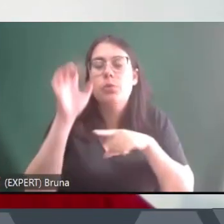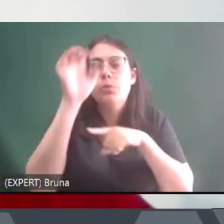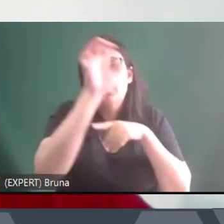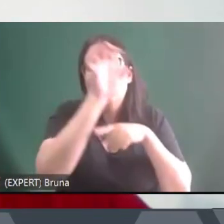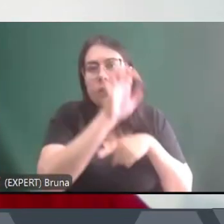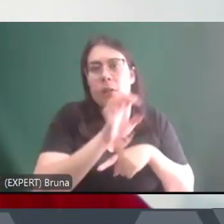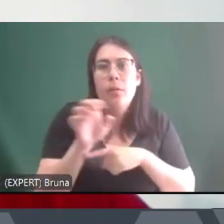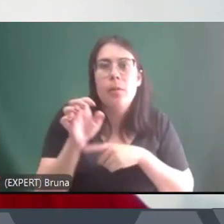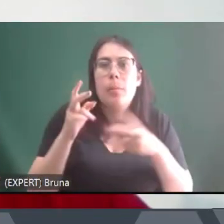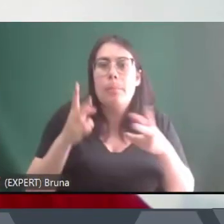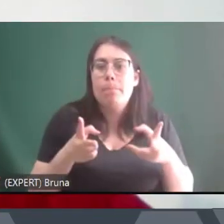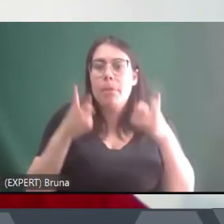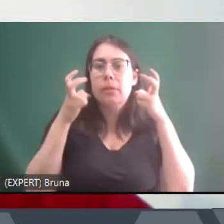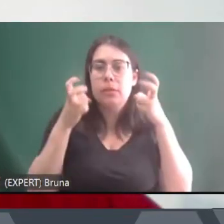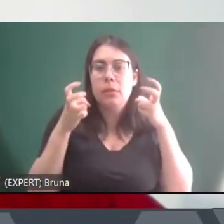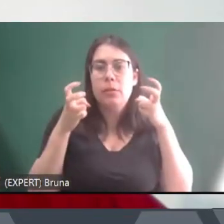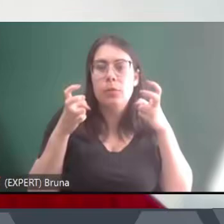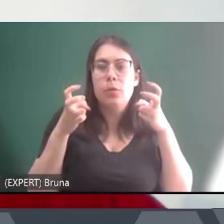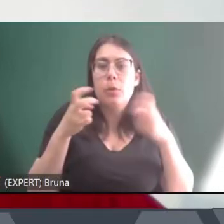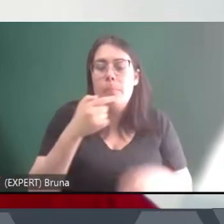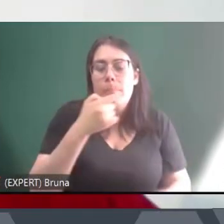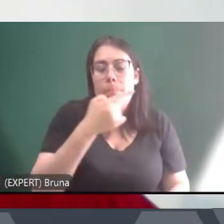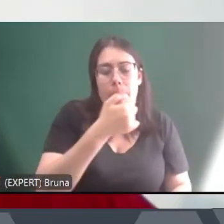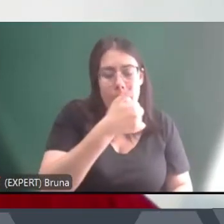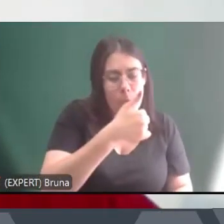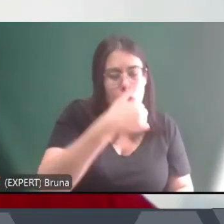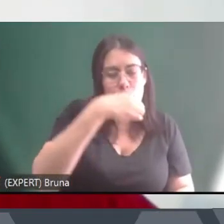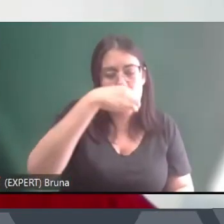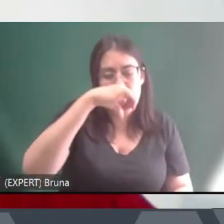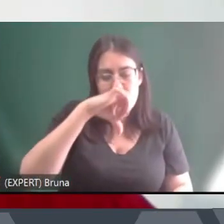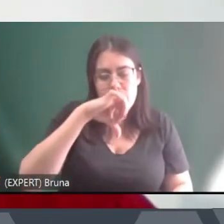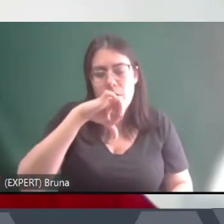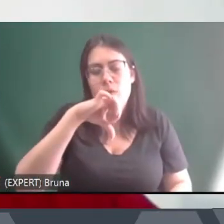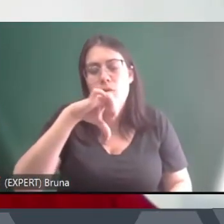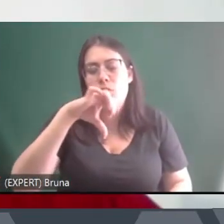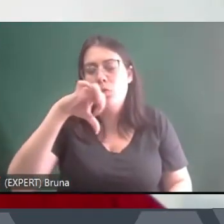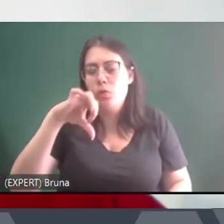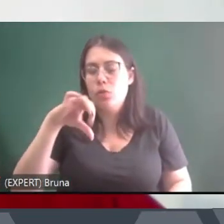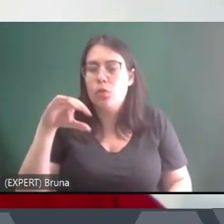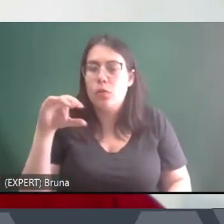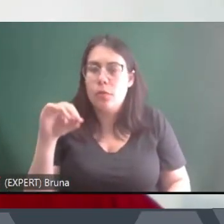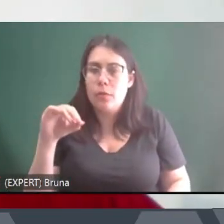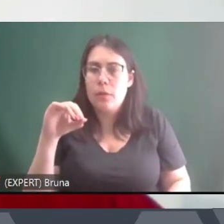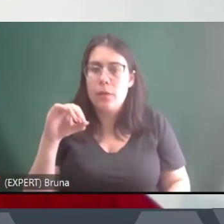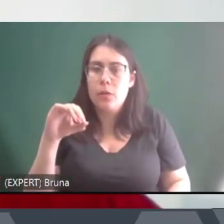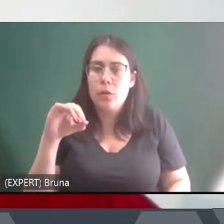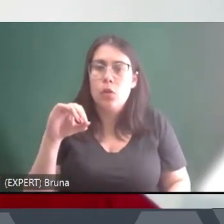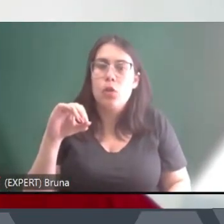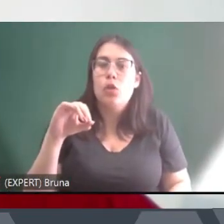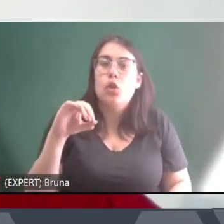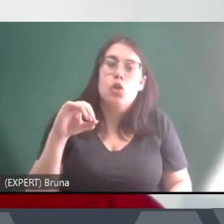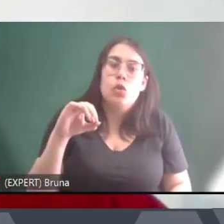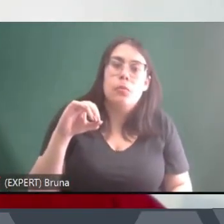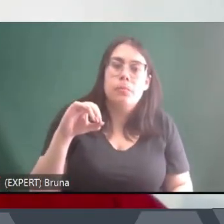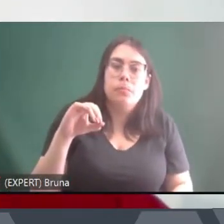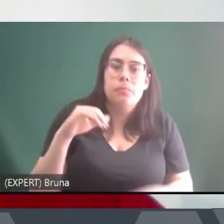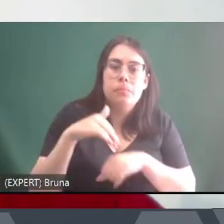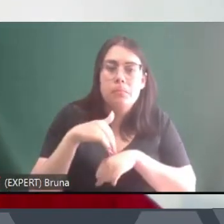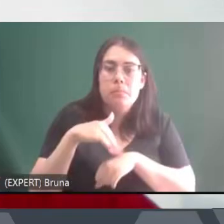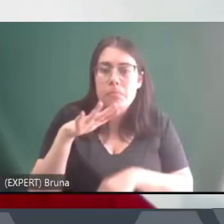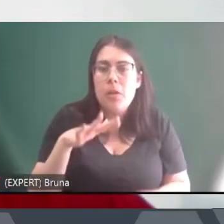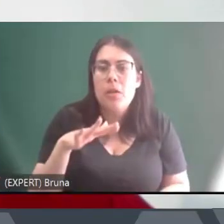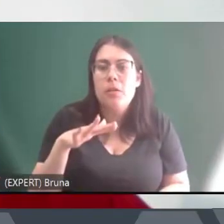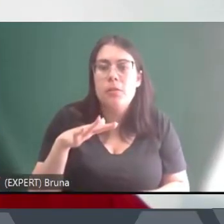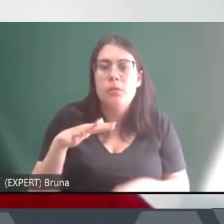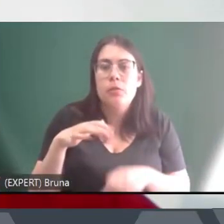ver que o Brasil sai em 1990 de 90 mil presos para mais de 800 mil presos em 20 e poucos